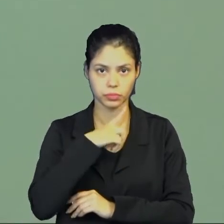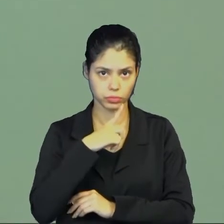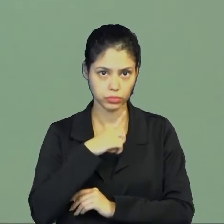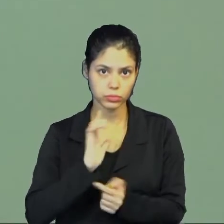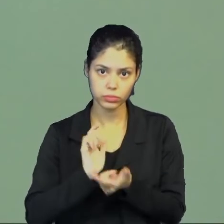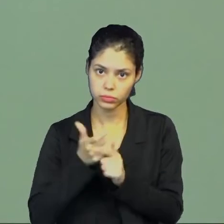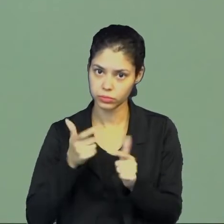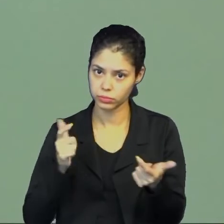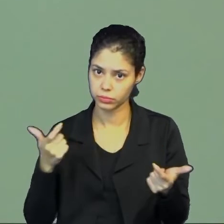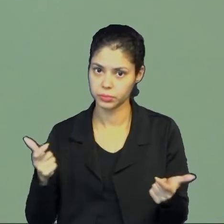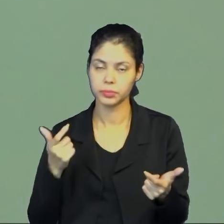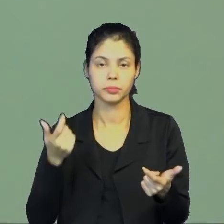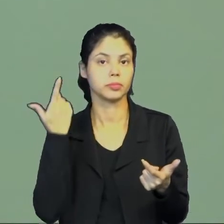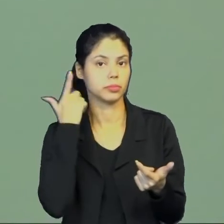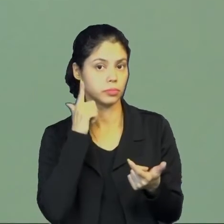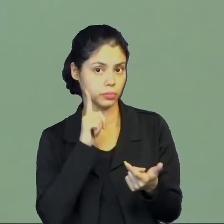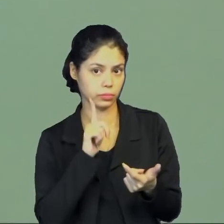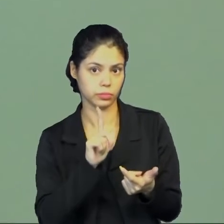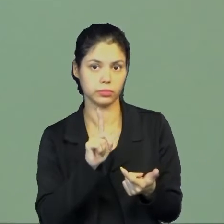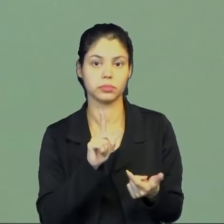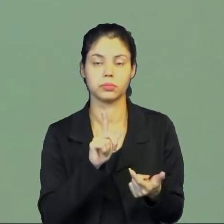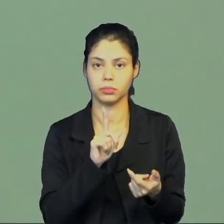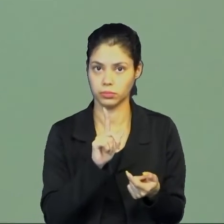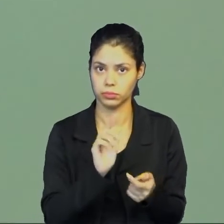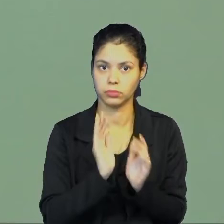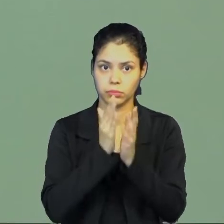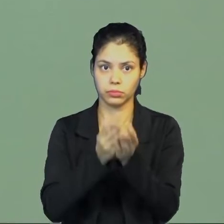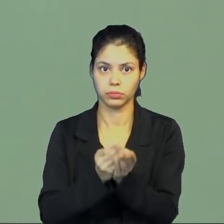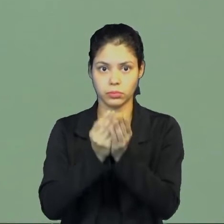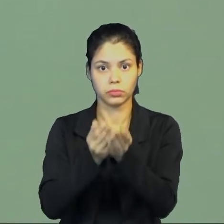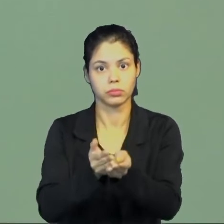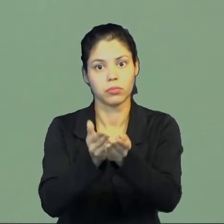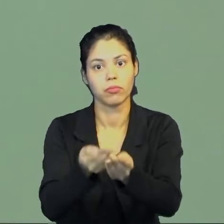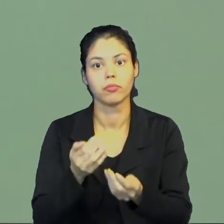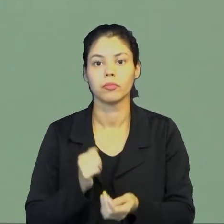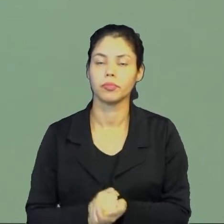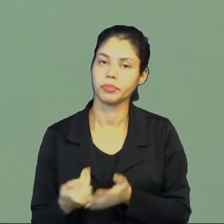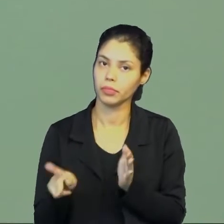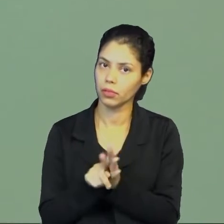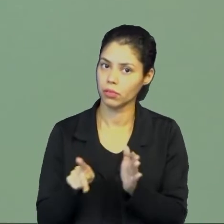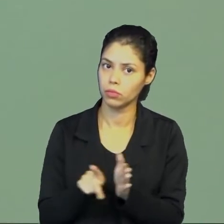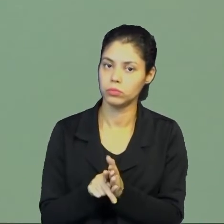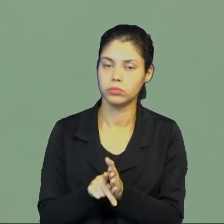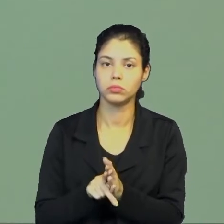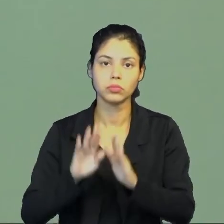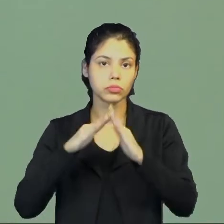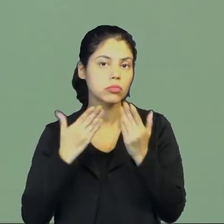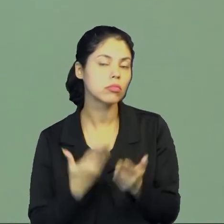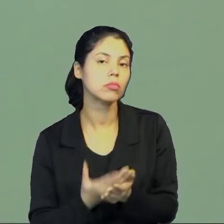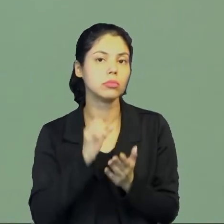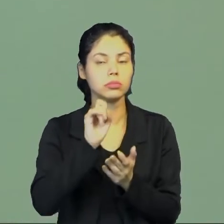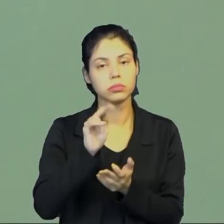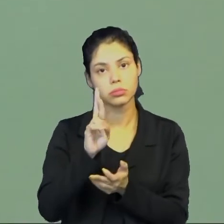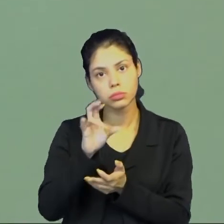grandes tendências, né, marítimas, né, a fundação da Escola de Sagres, né,